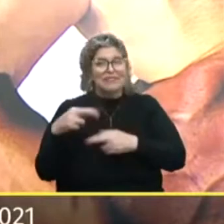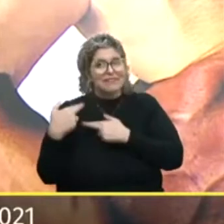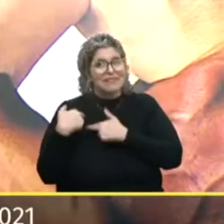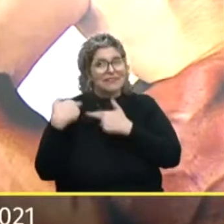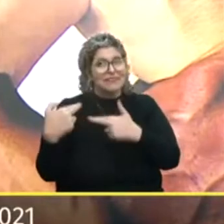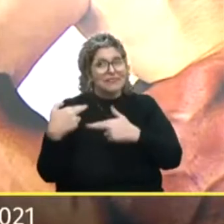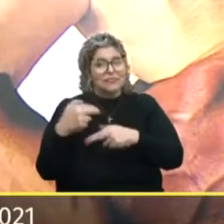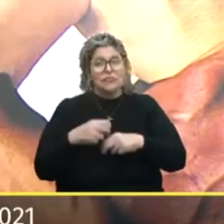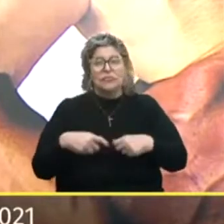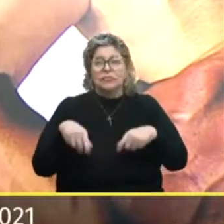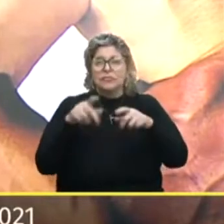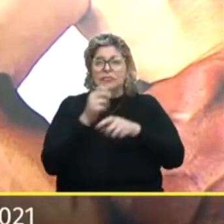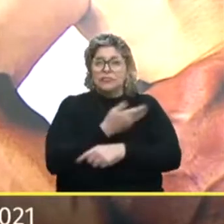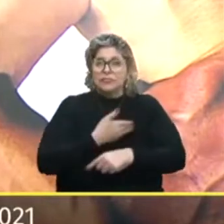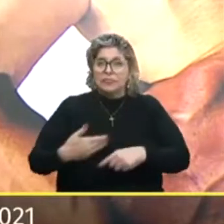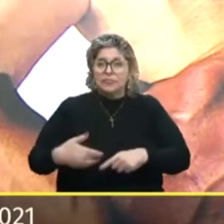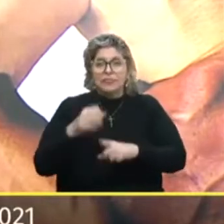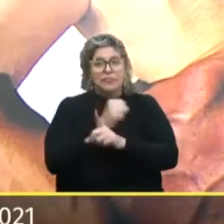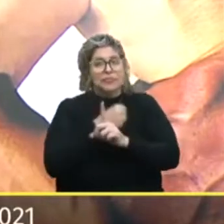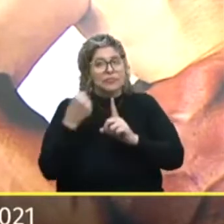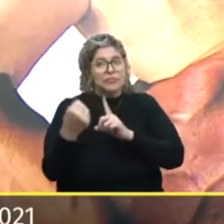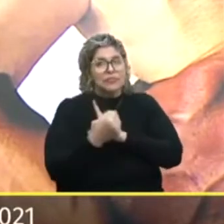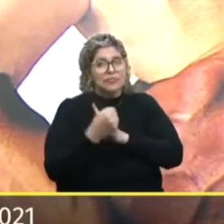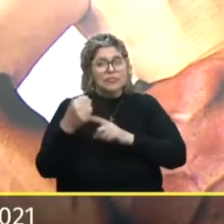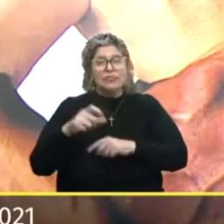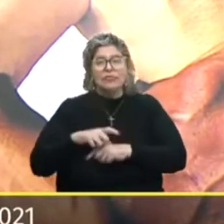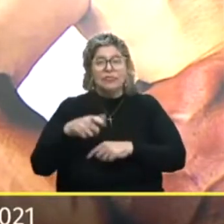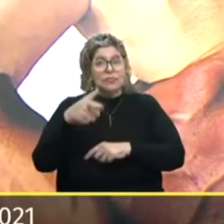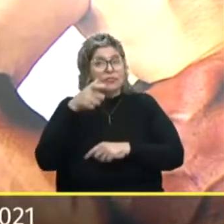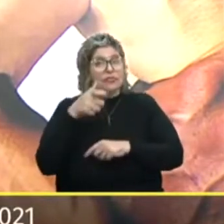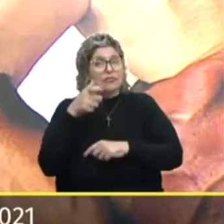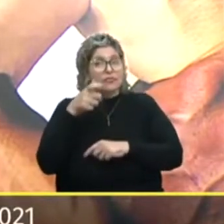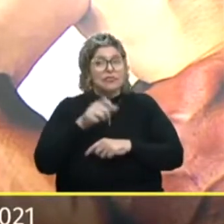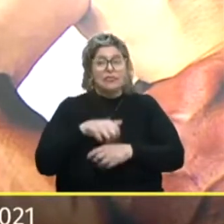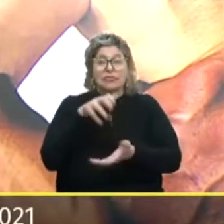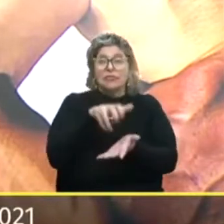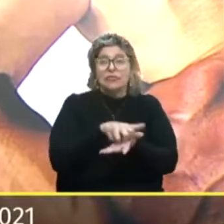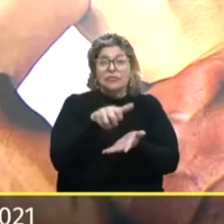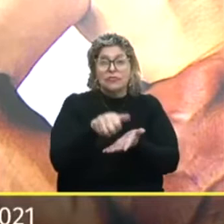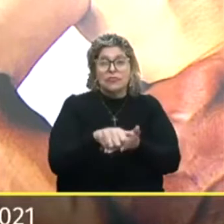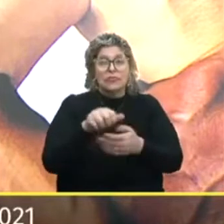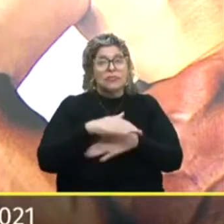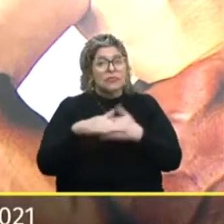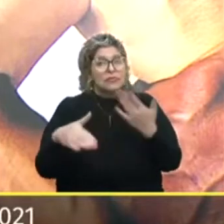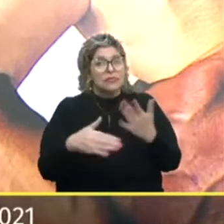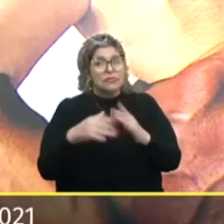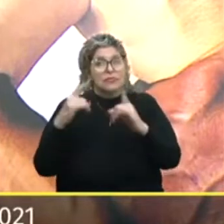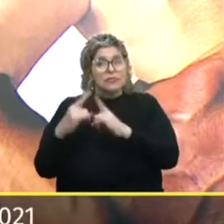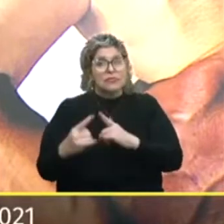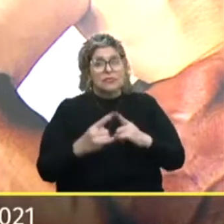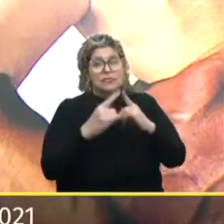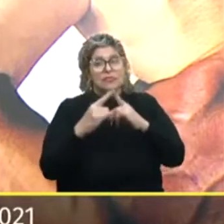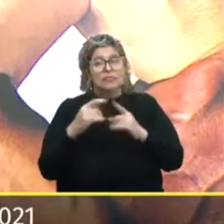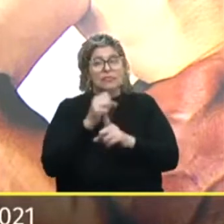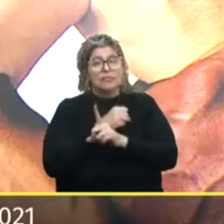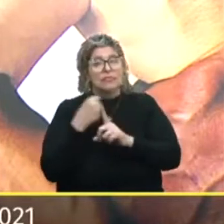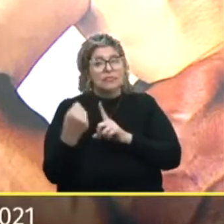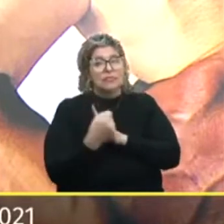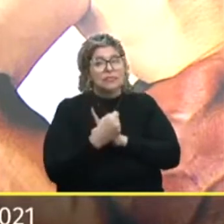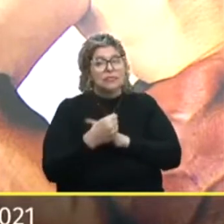responsabilidade Pública e social Na defesa Dos interesses Do consumidor E demais entes De nossa sociedade